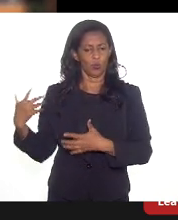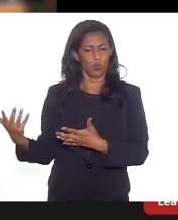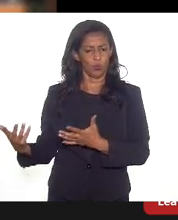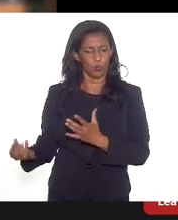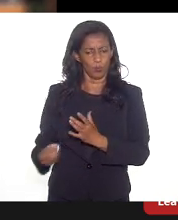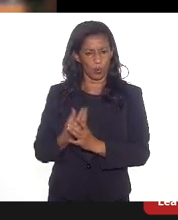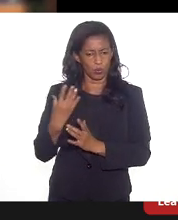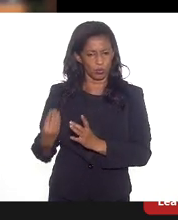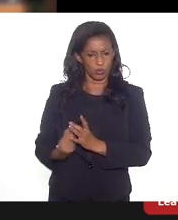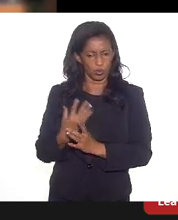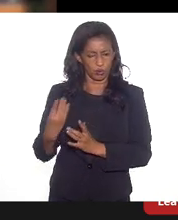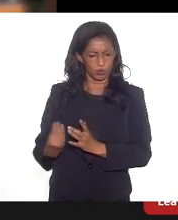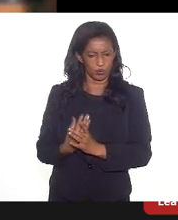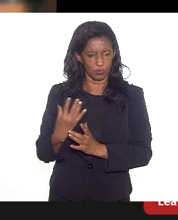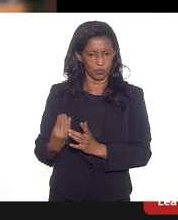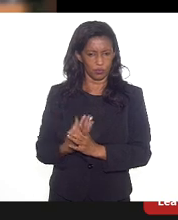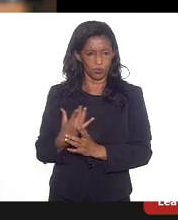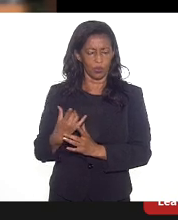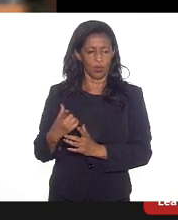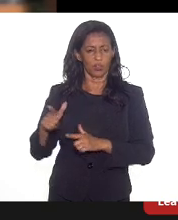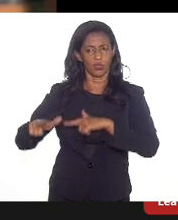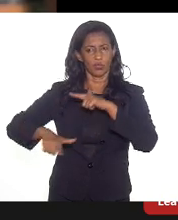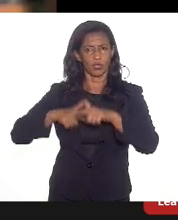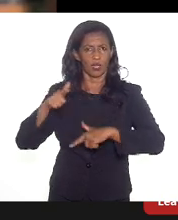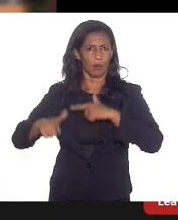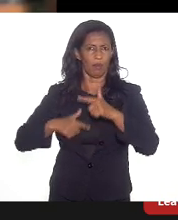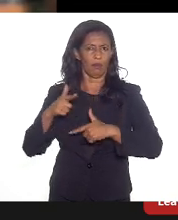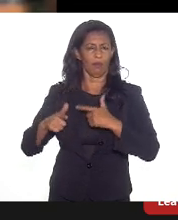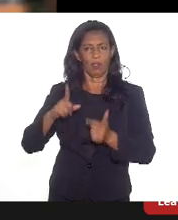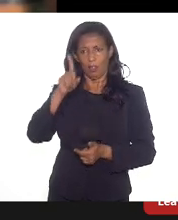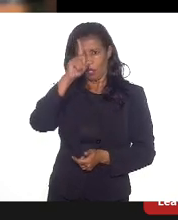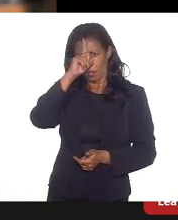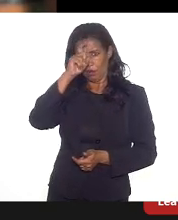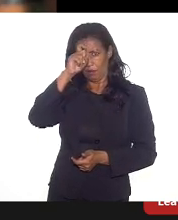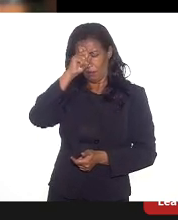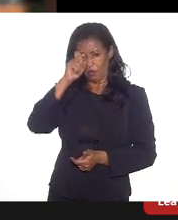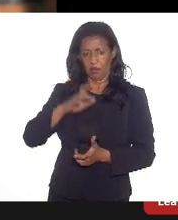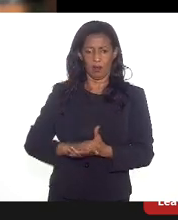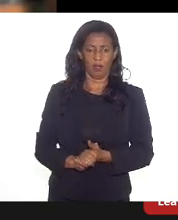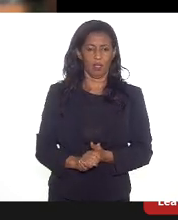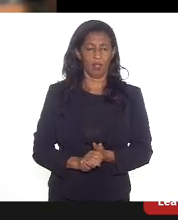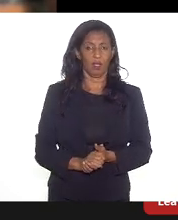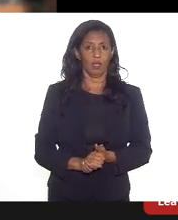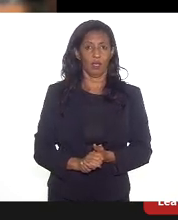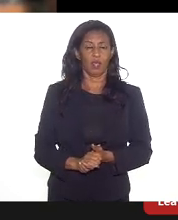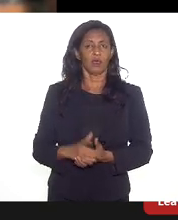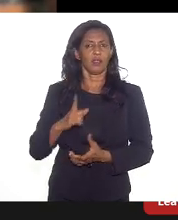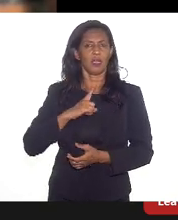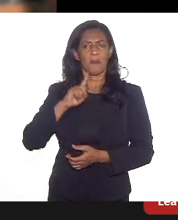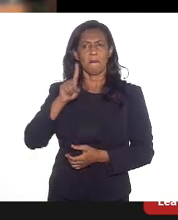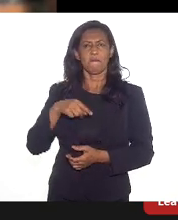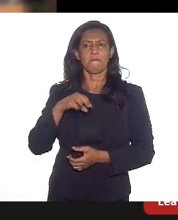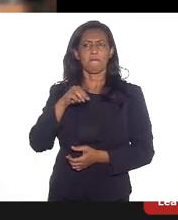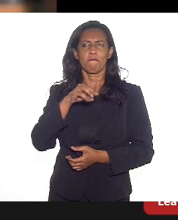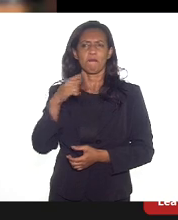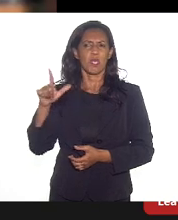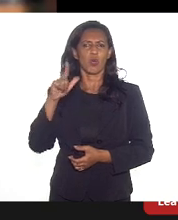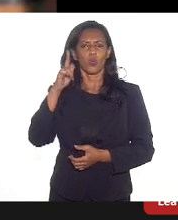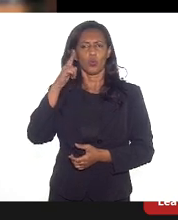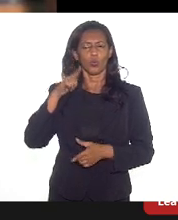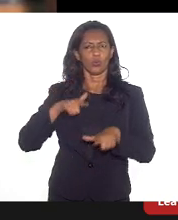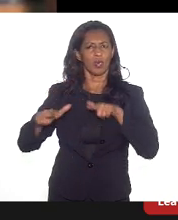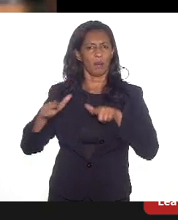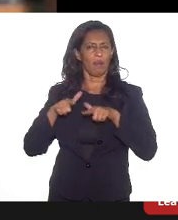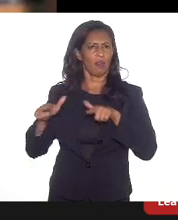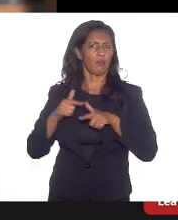equipamento que está lá, nós temos seis hospitais públicos que cada um demanda quase mil trabalhadores, essa compra